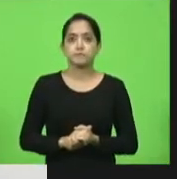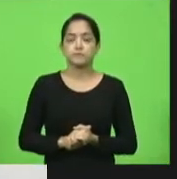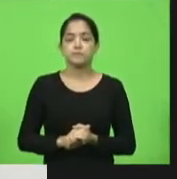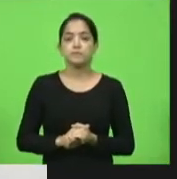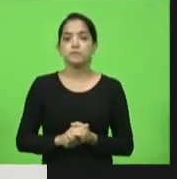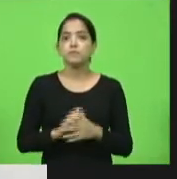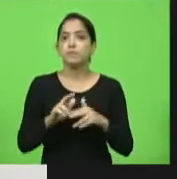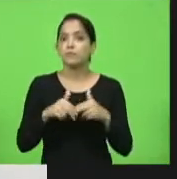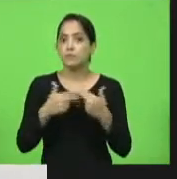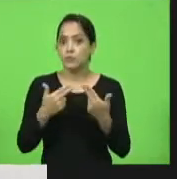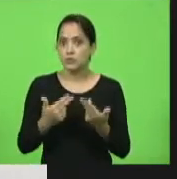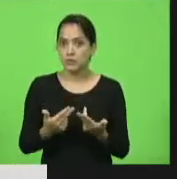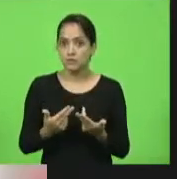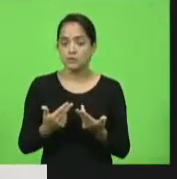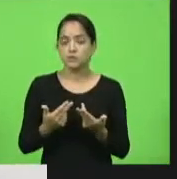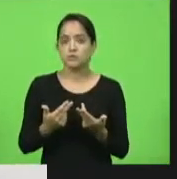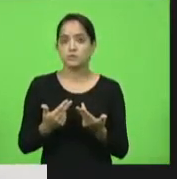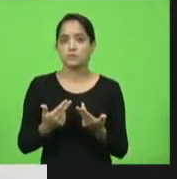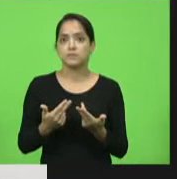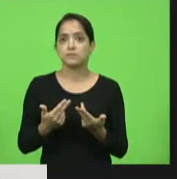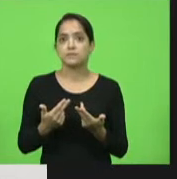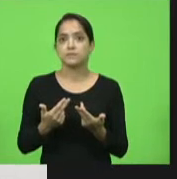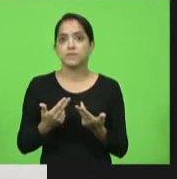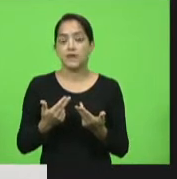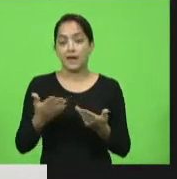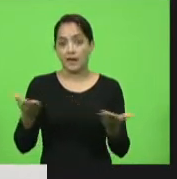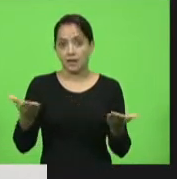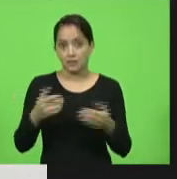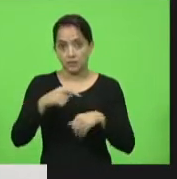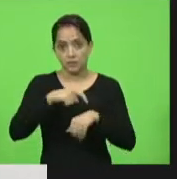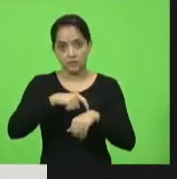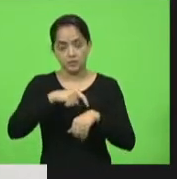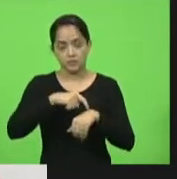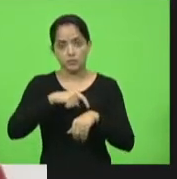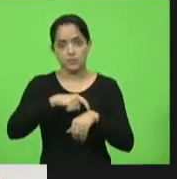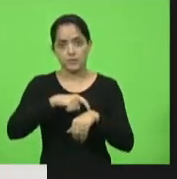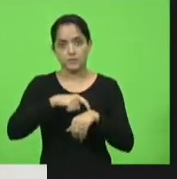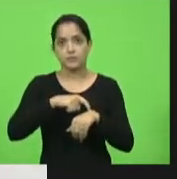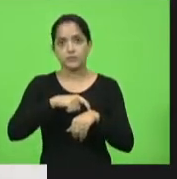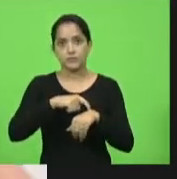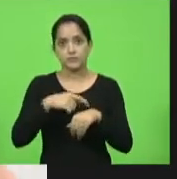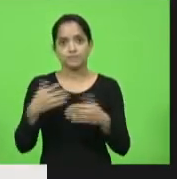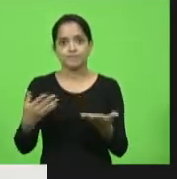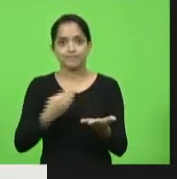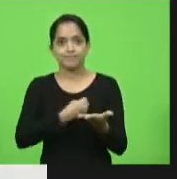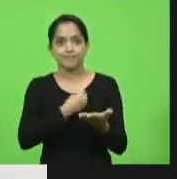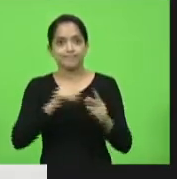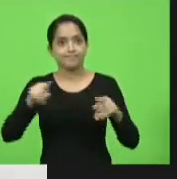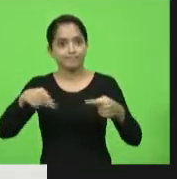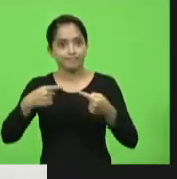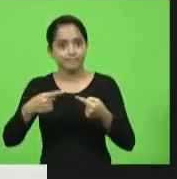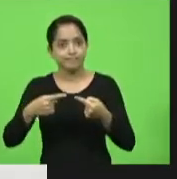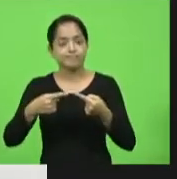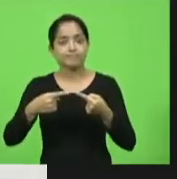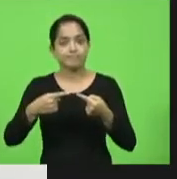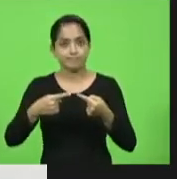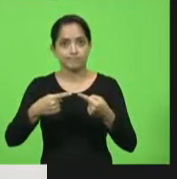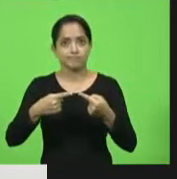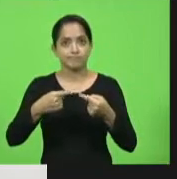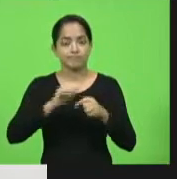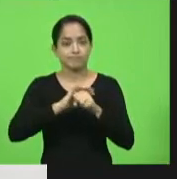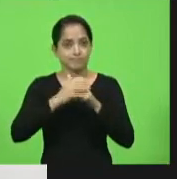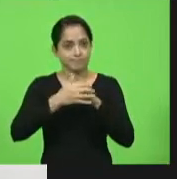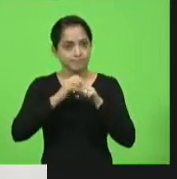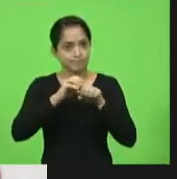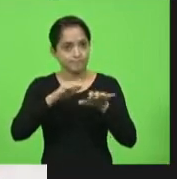isso que neste momento em que nós estamos enfrentando a pandemia